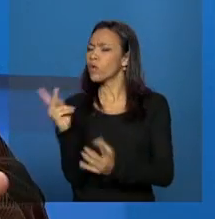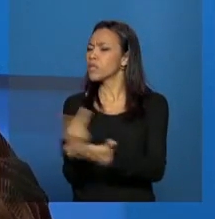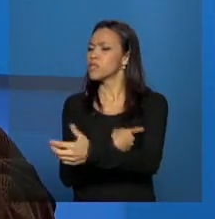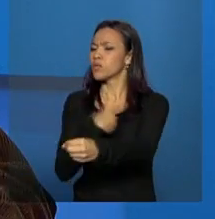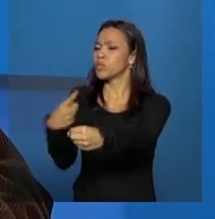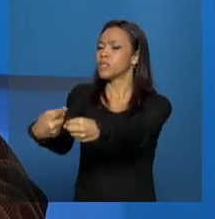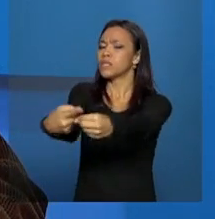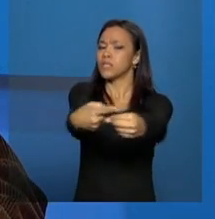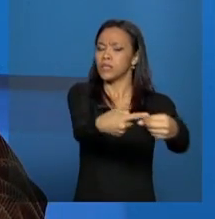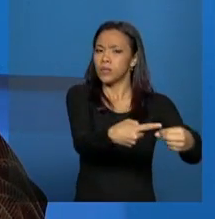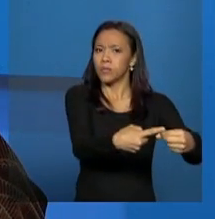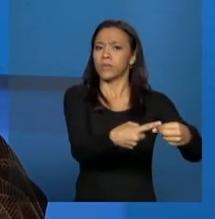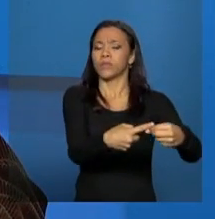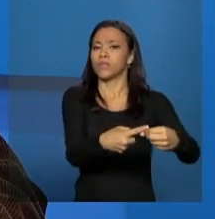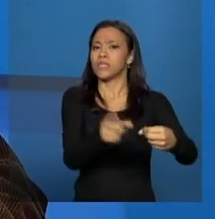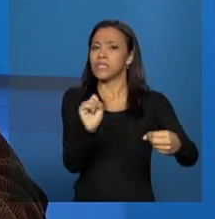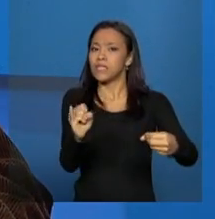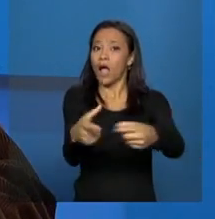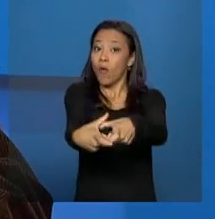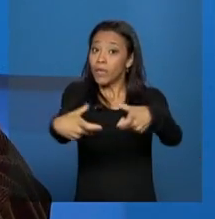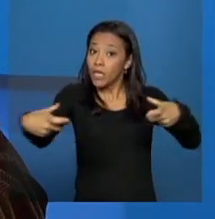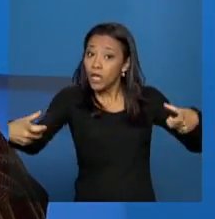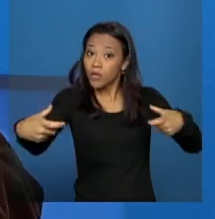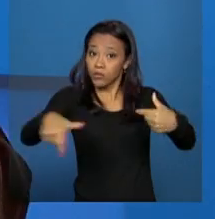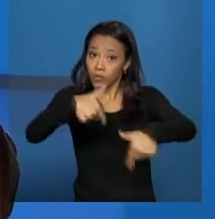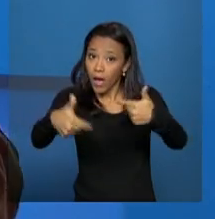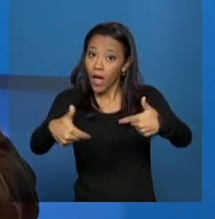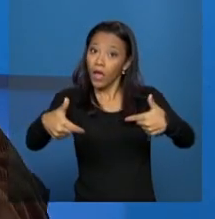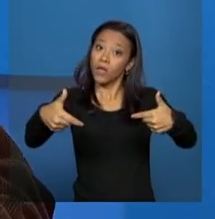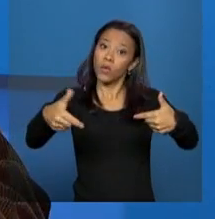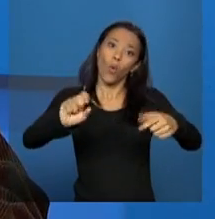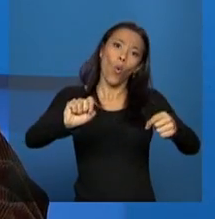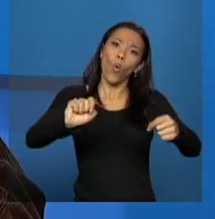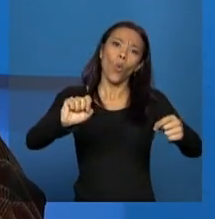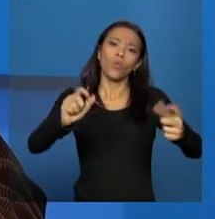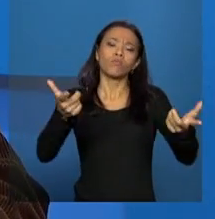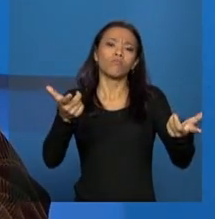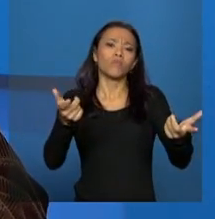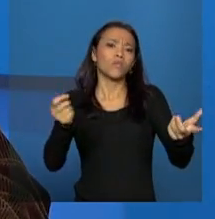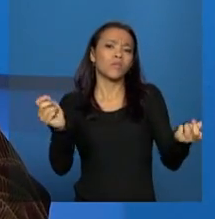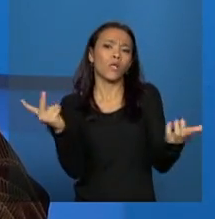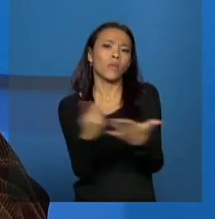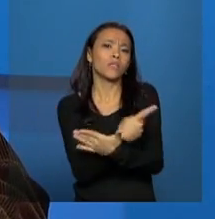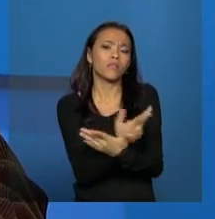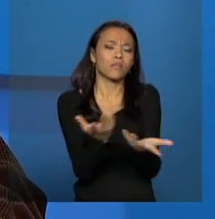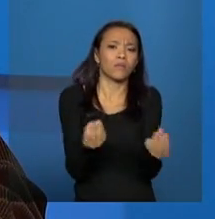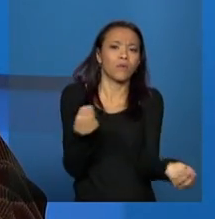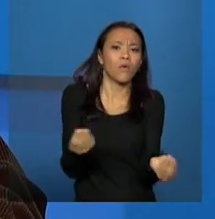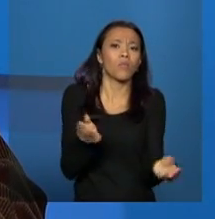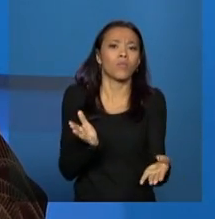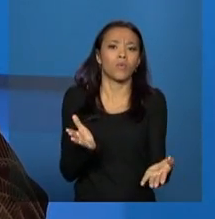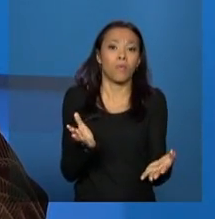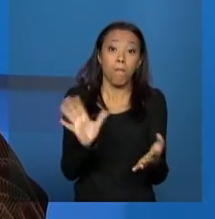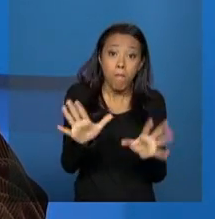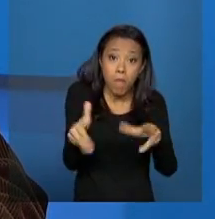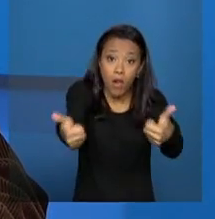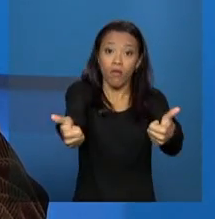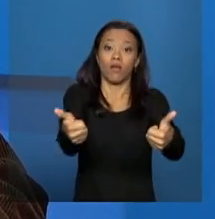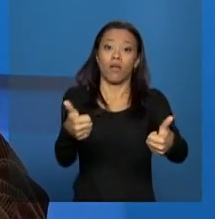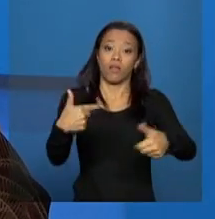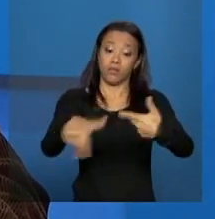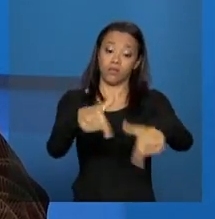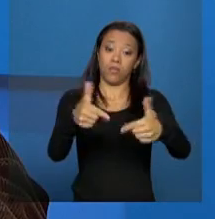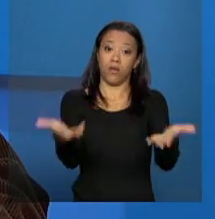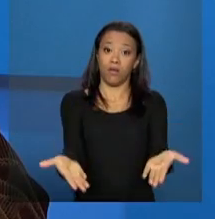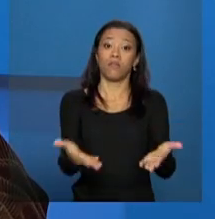aumentar ou não a demanda para a política de assistência social, o que, de repente, pode estar sendo avizinhado para ser atendido pela política,